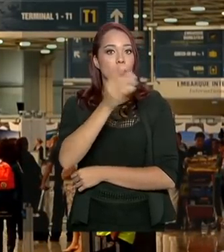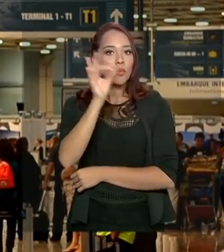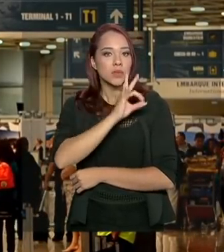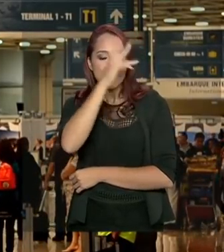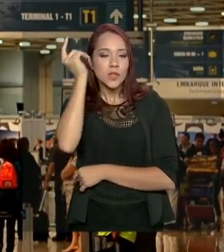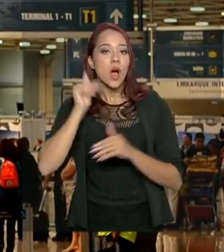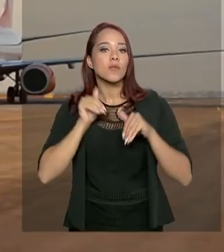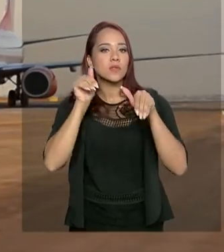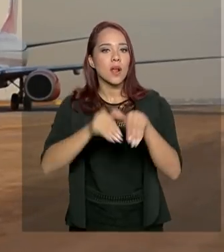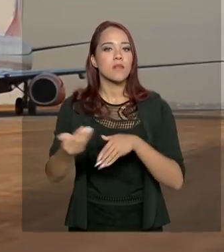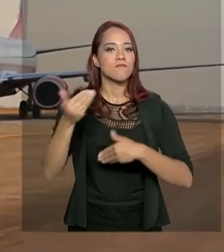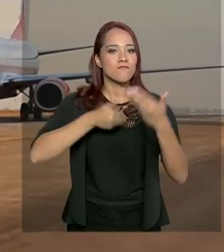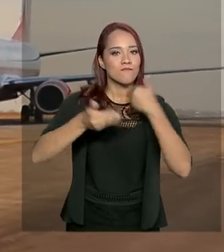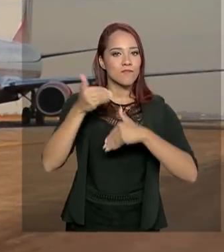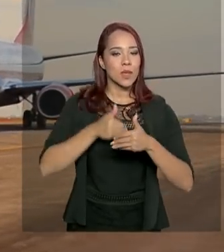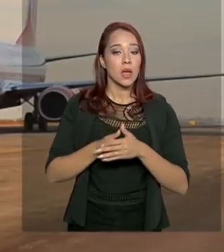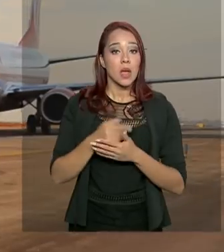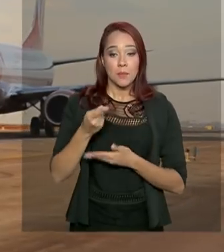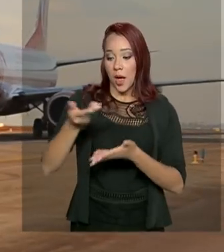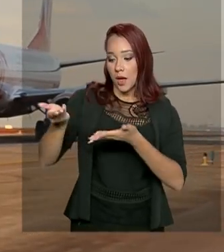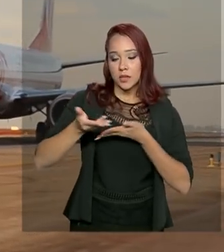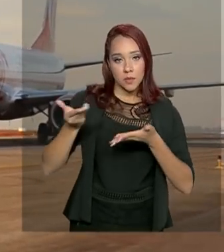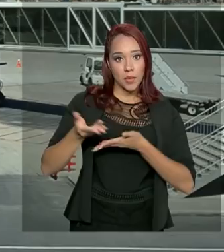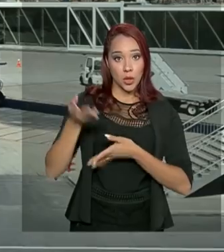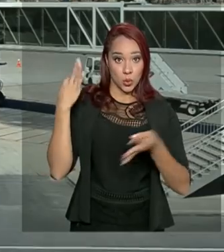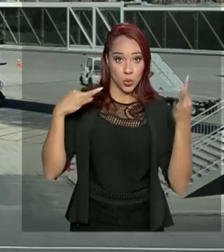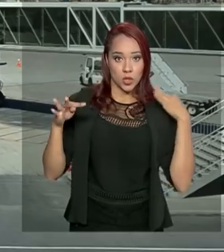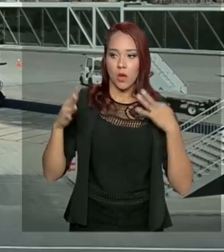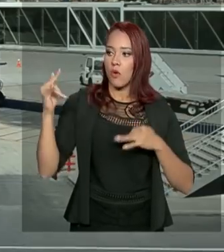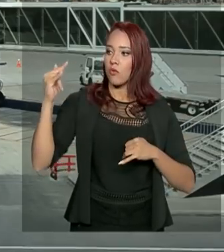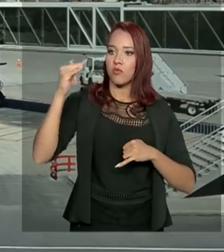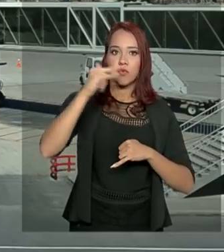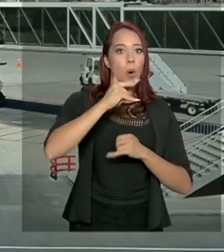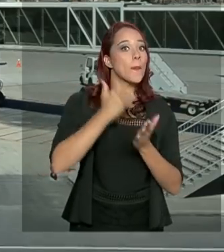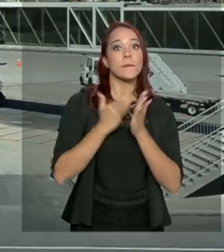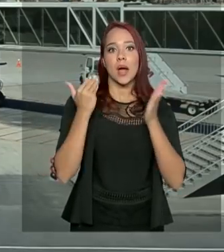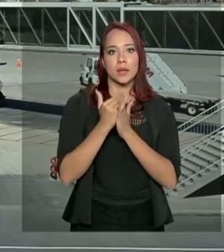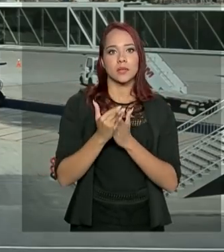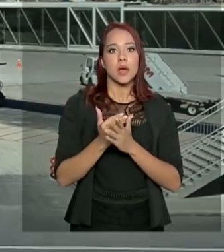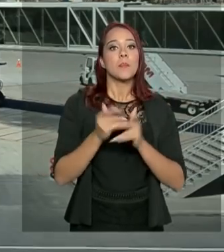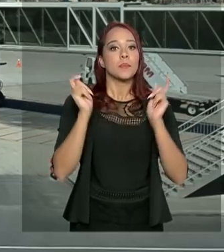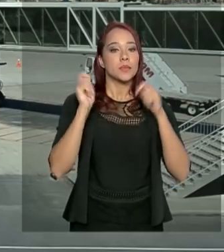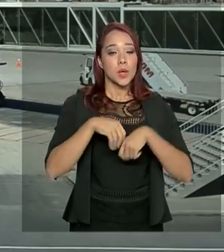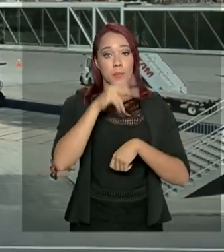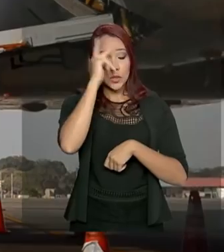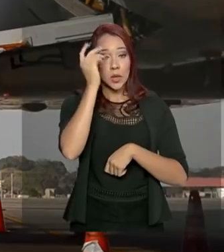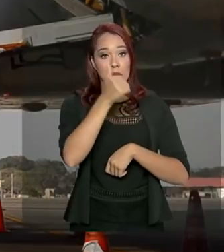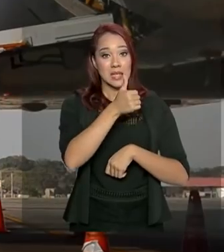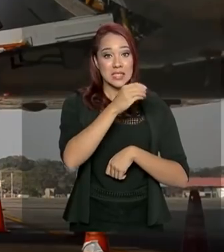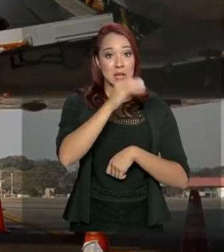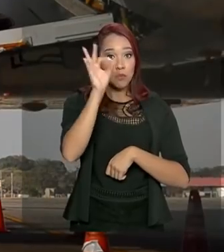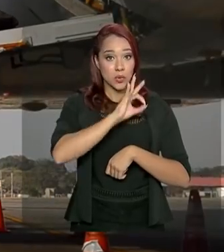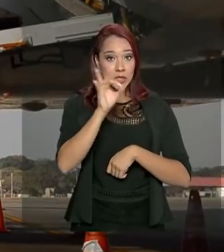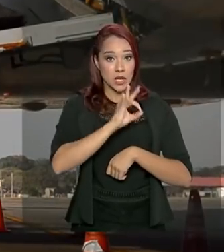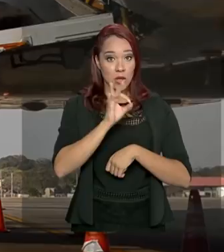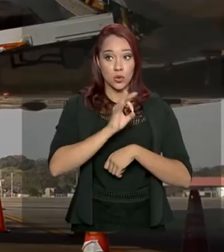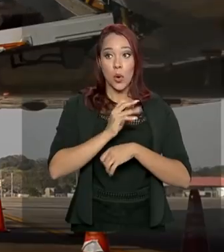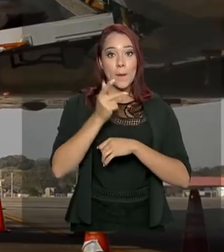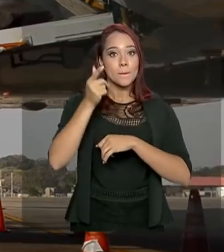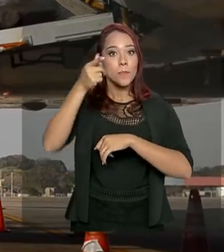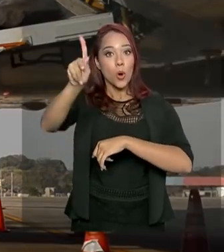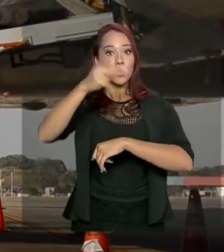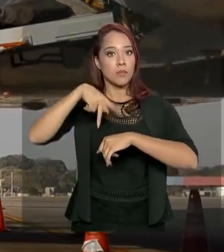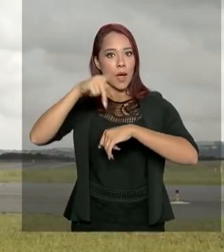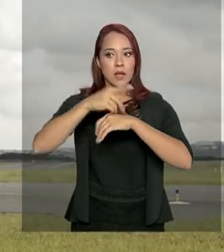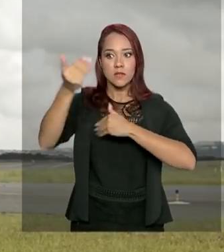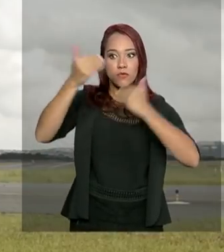australianos. Para receber o turista mais voos, a permissão para que companhias aéreas com 100% de capital estrangeiro possam operar